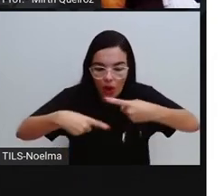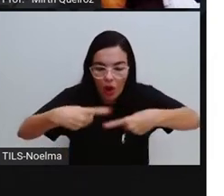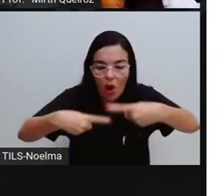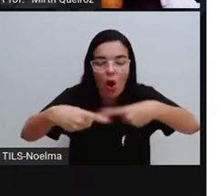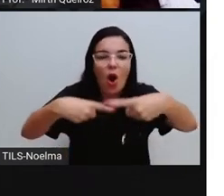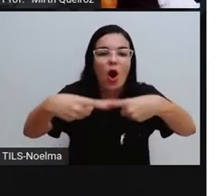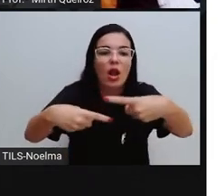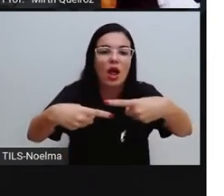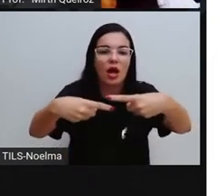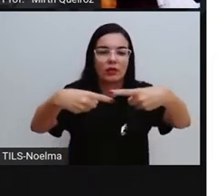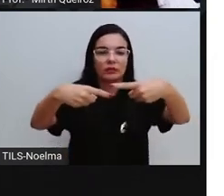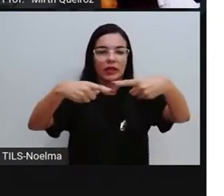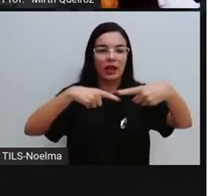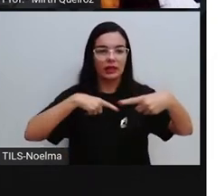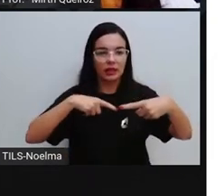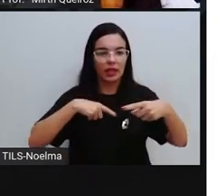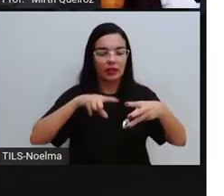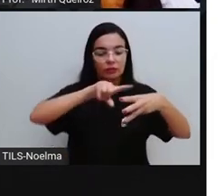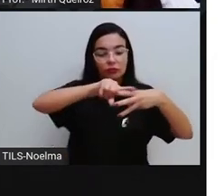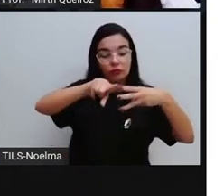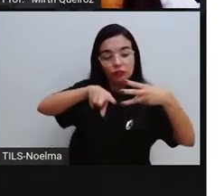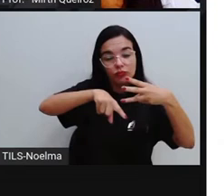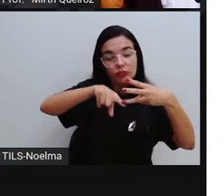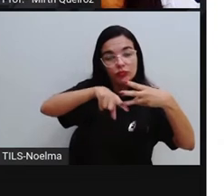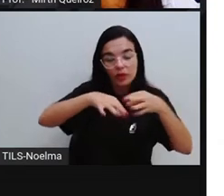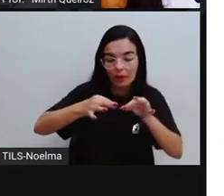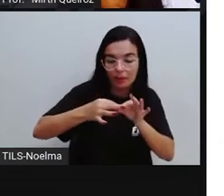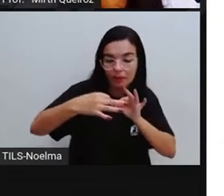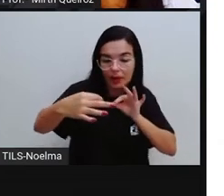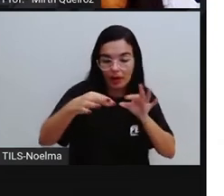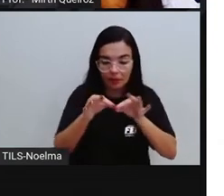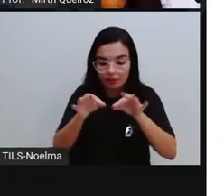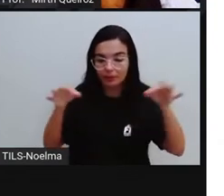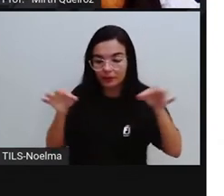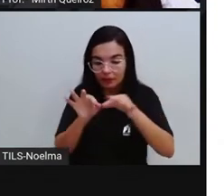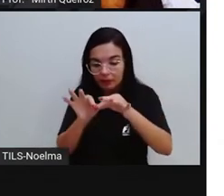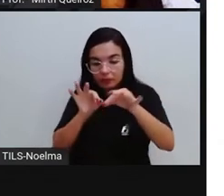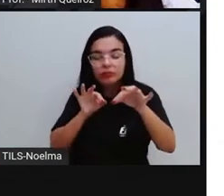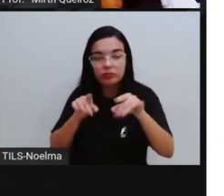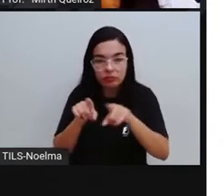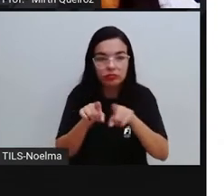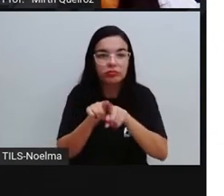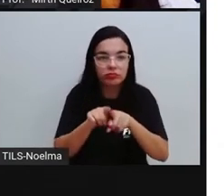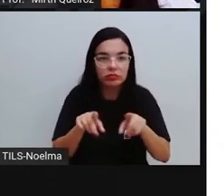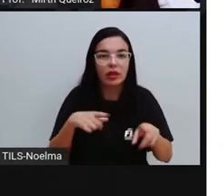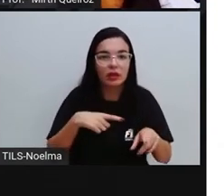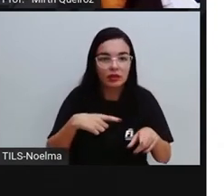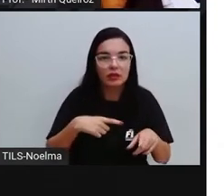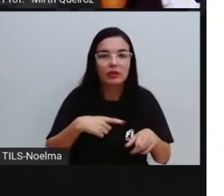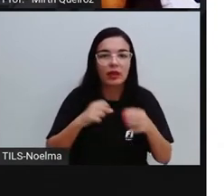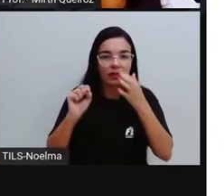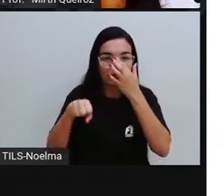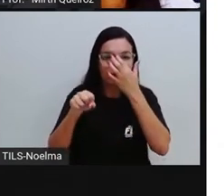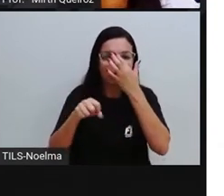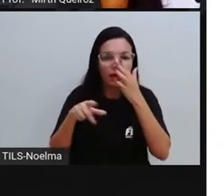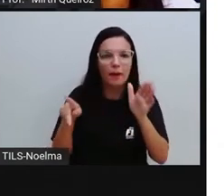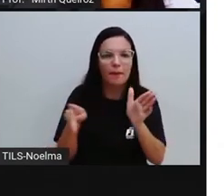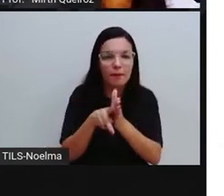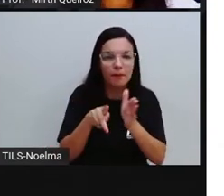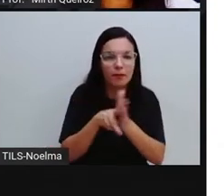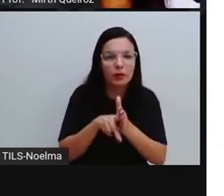formas tridimensionais, ou seja, que ocupam o espaço e por isso também eles vão possuir